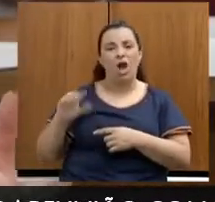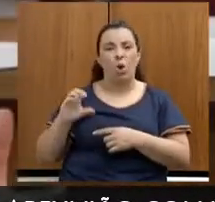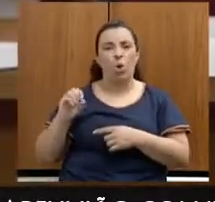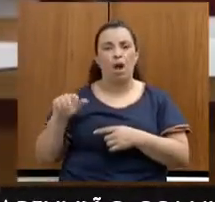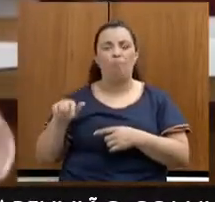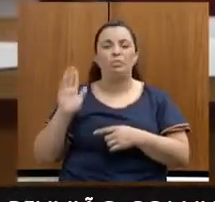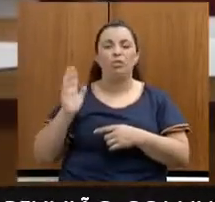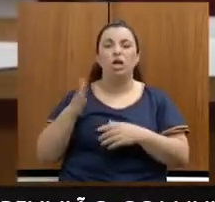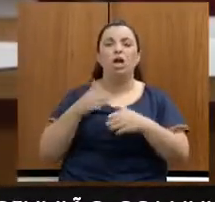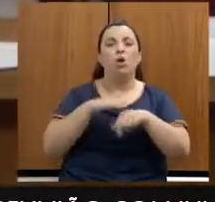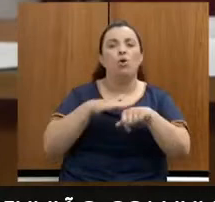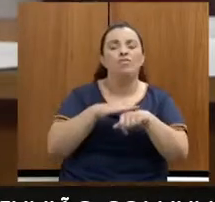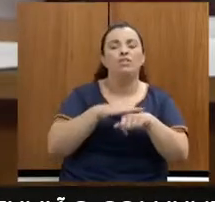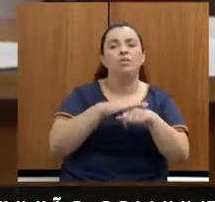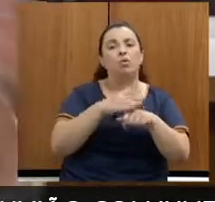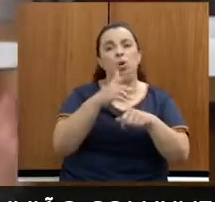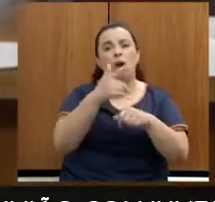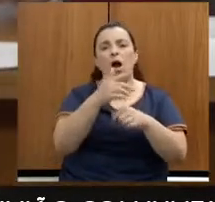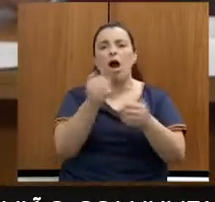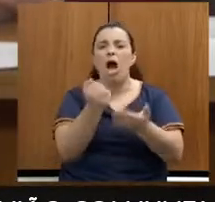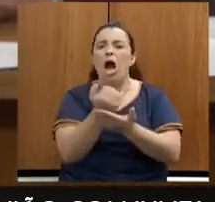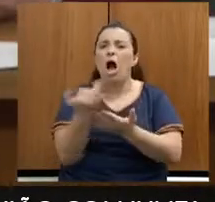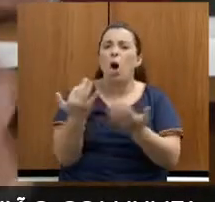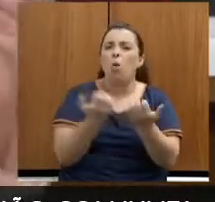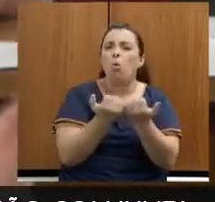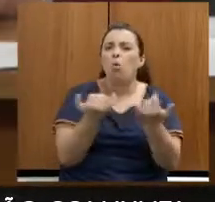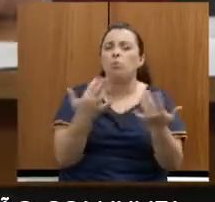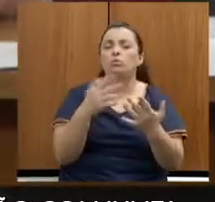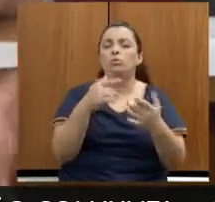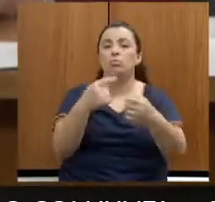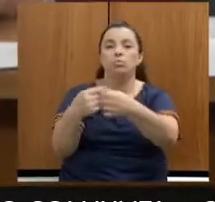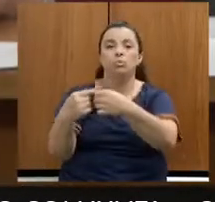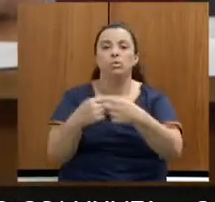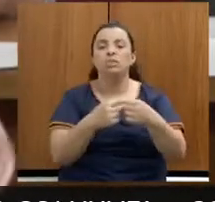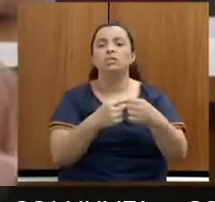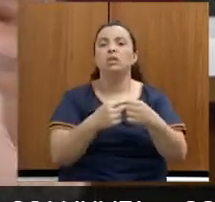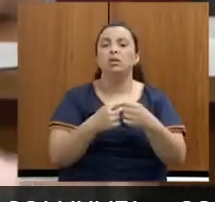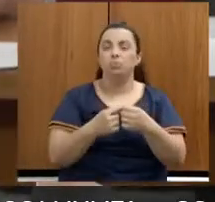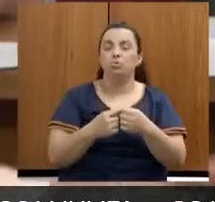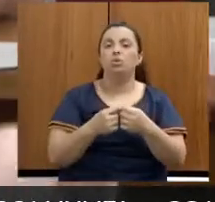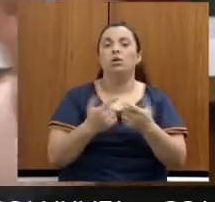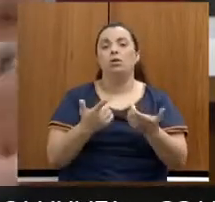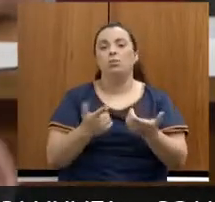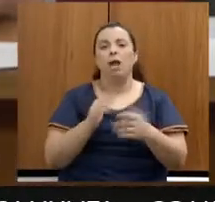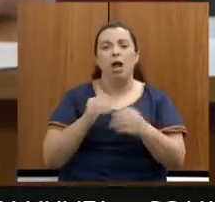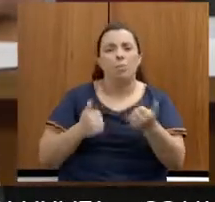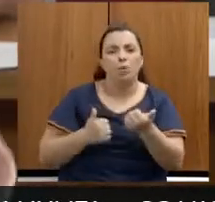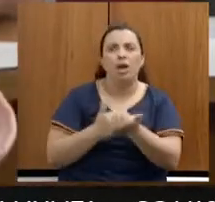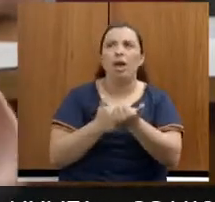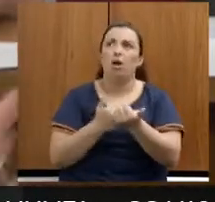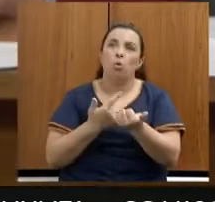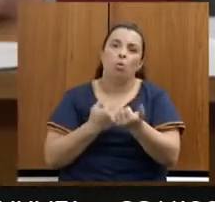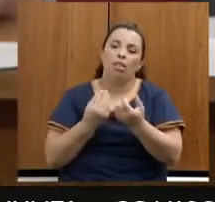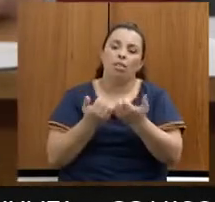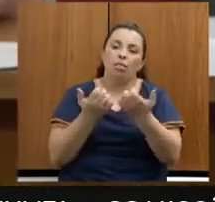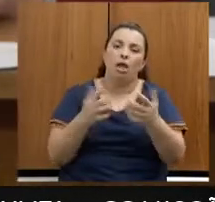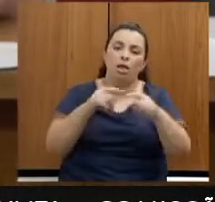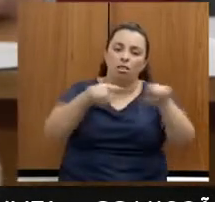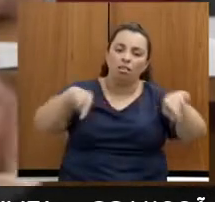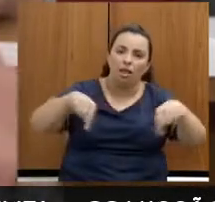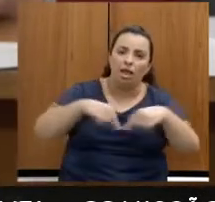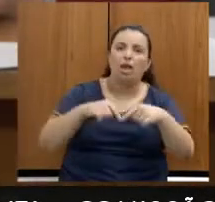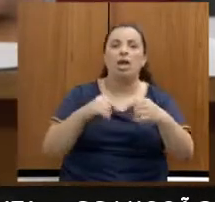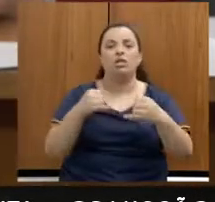possibilidade, e nós também, inclusive para apoiar os municípios com terrenos, infraestrutura, e fazendo todo esse